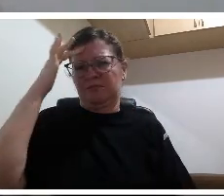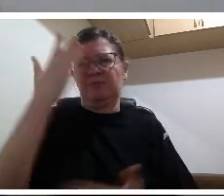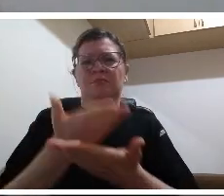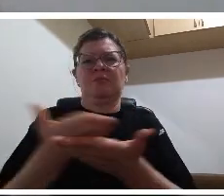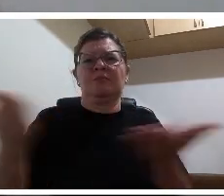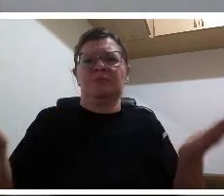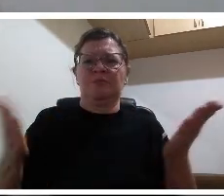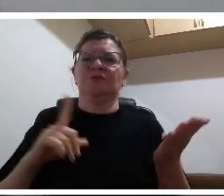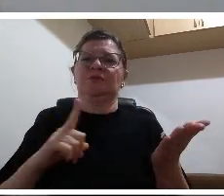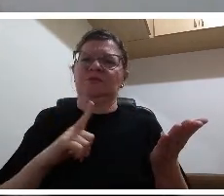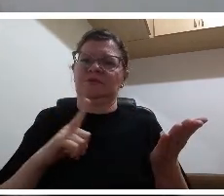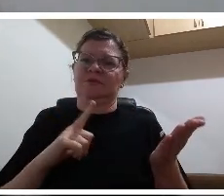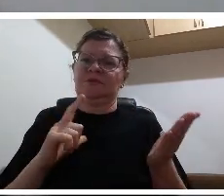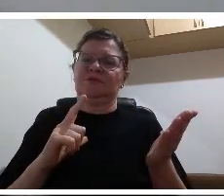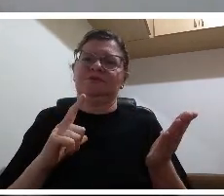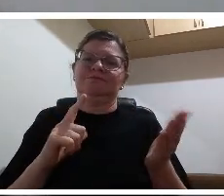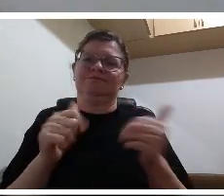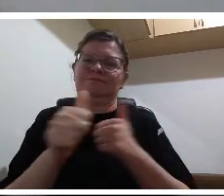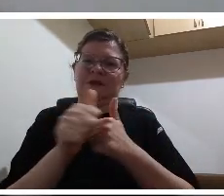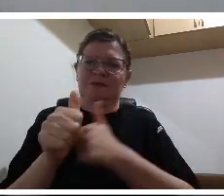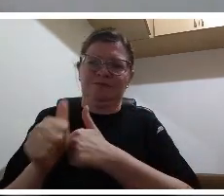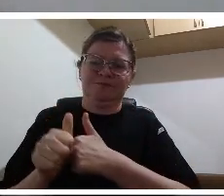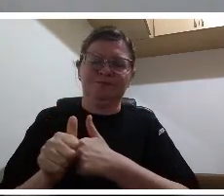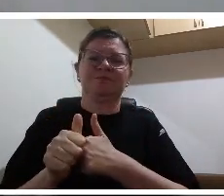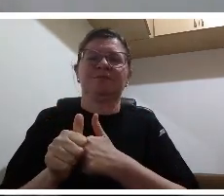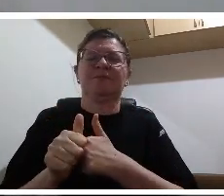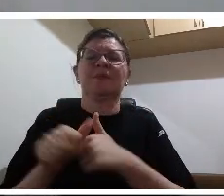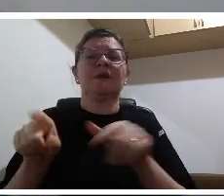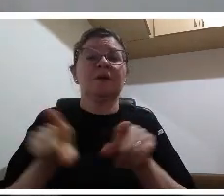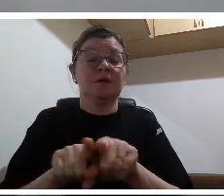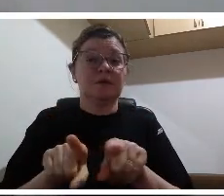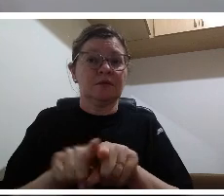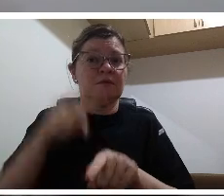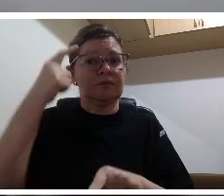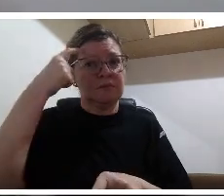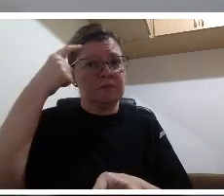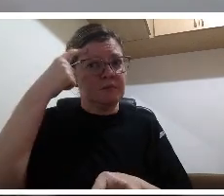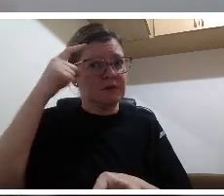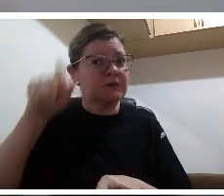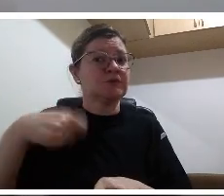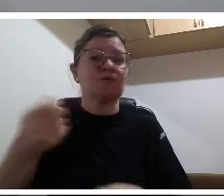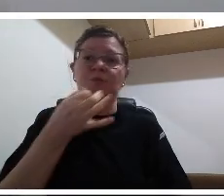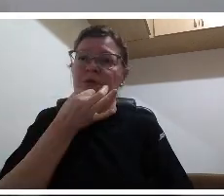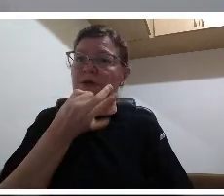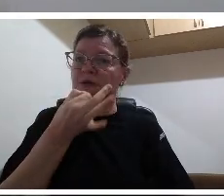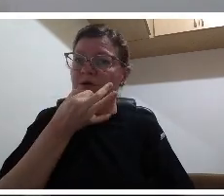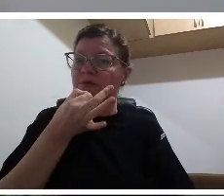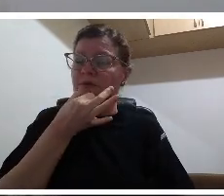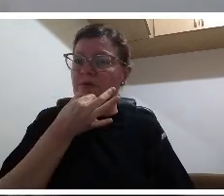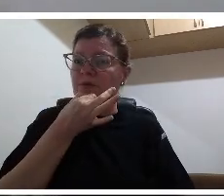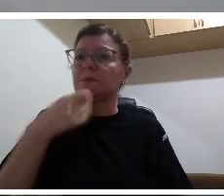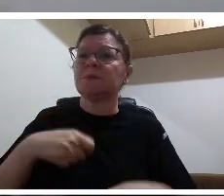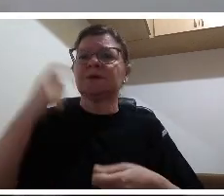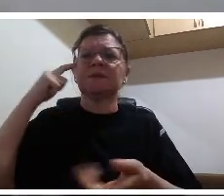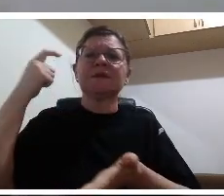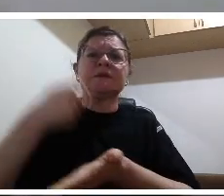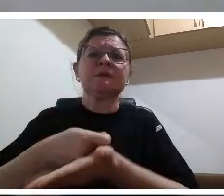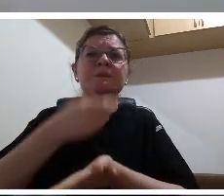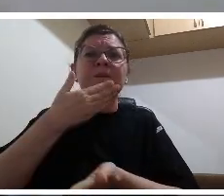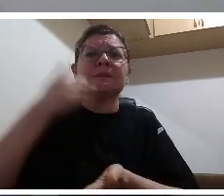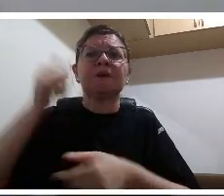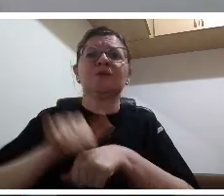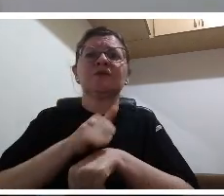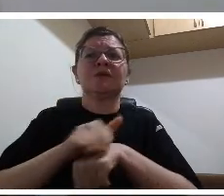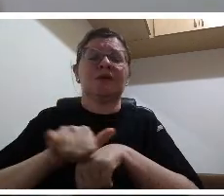enfrentar esse momento histórico que nós estamos vivendo e assim nós vivemos um processo dialético entre desafiar o novo